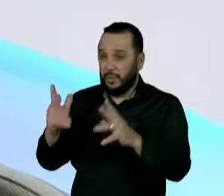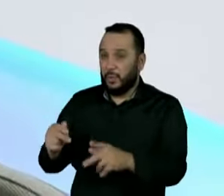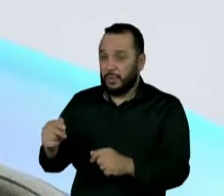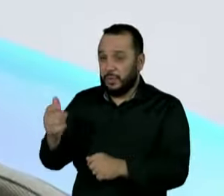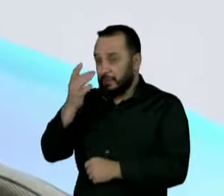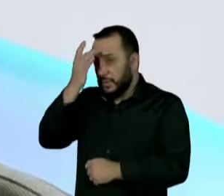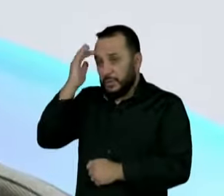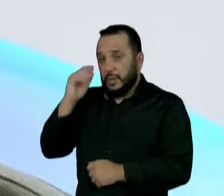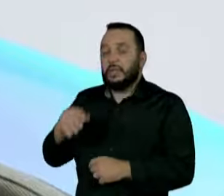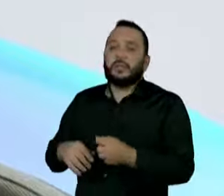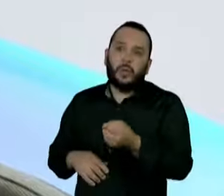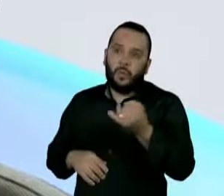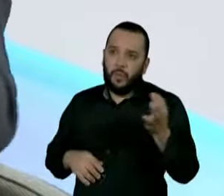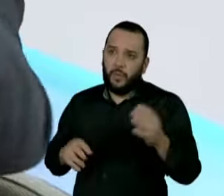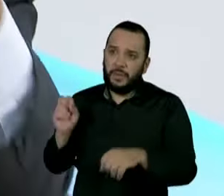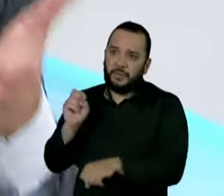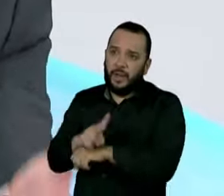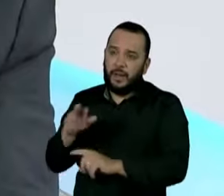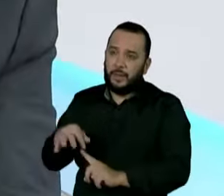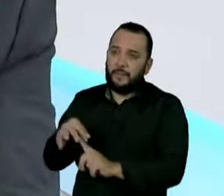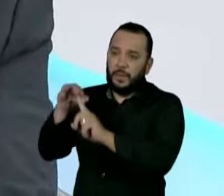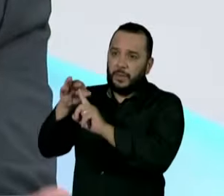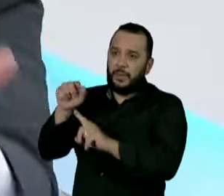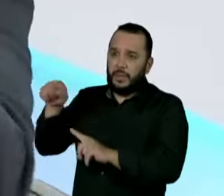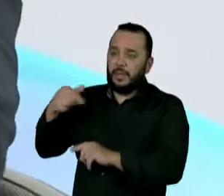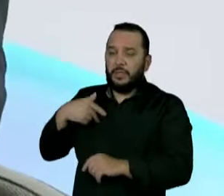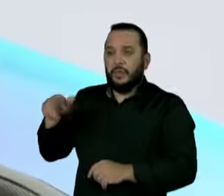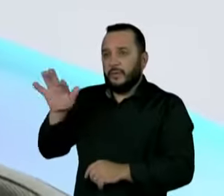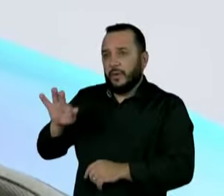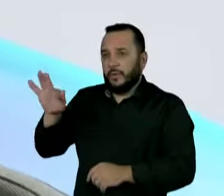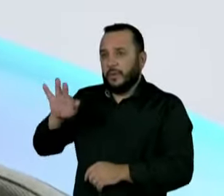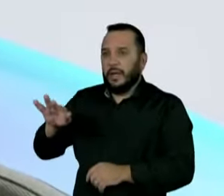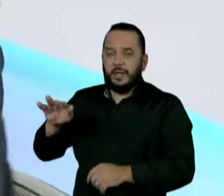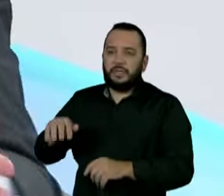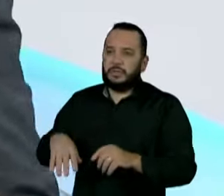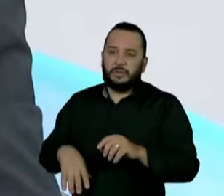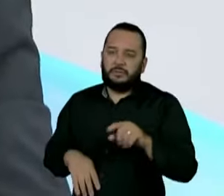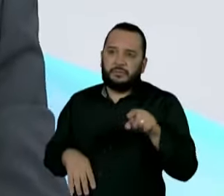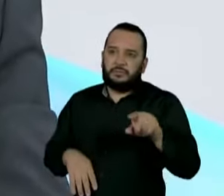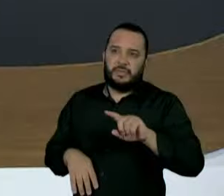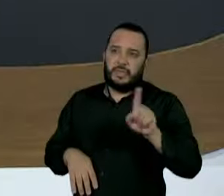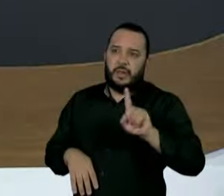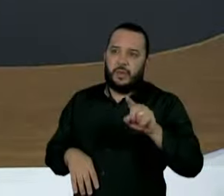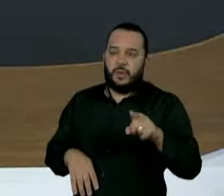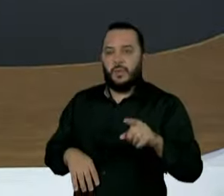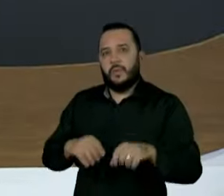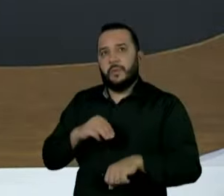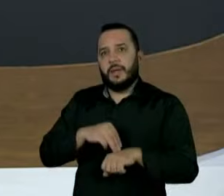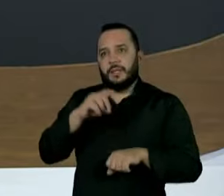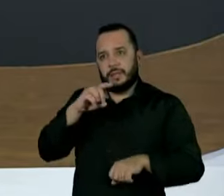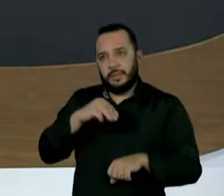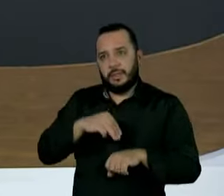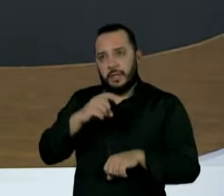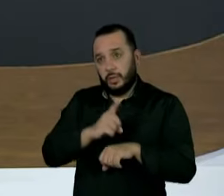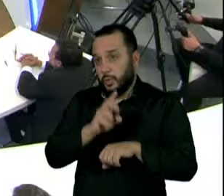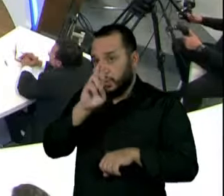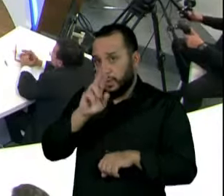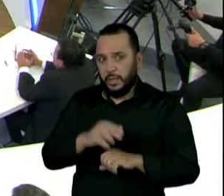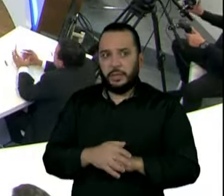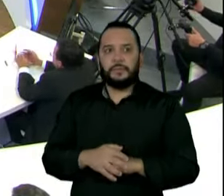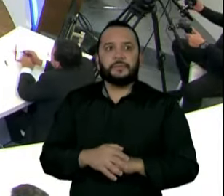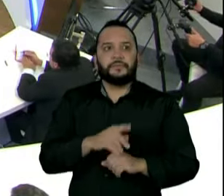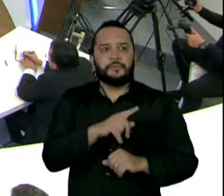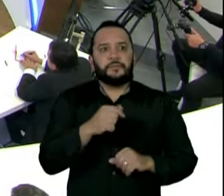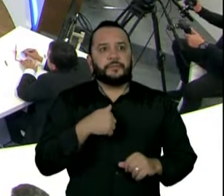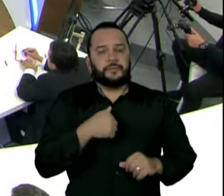algumas vagas deveriam ser priorizadas com a faculdade e não com o mestrado e doutorado. É isso. Governador, em entrevista ao Valor,